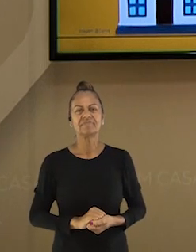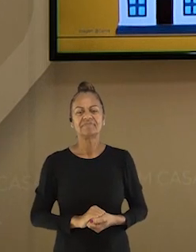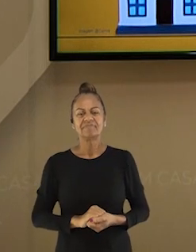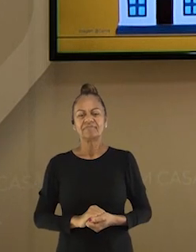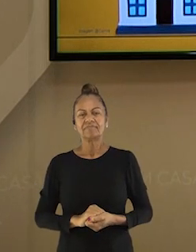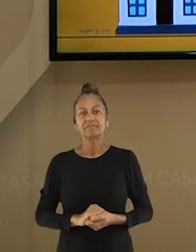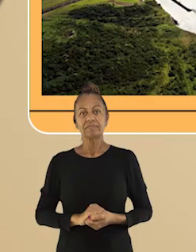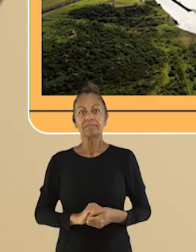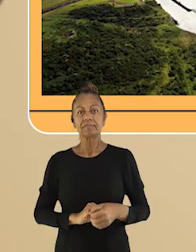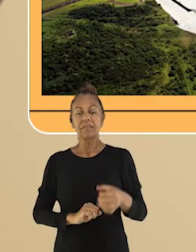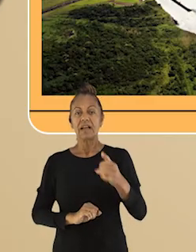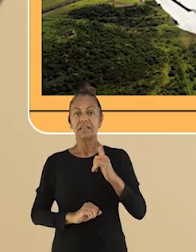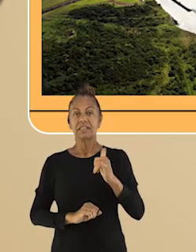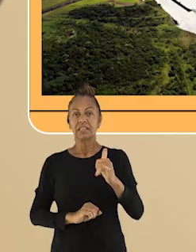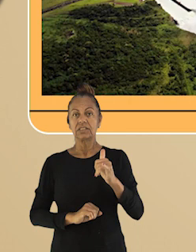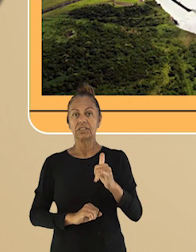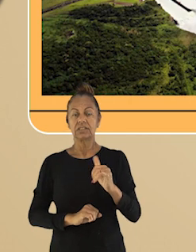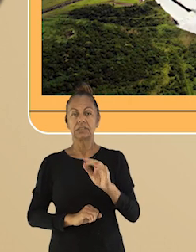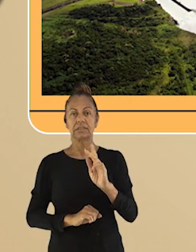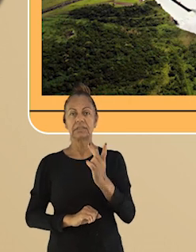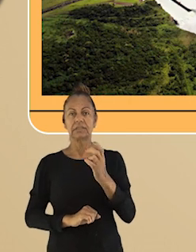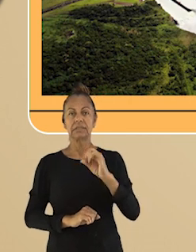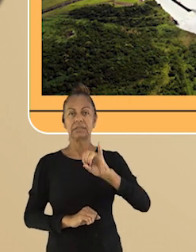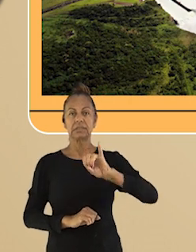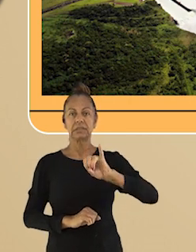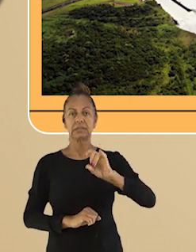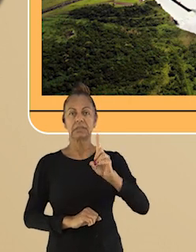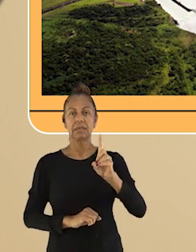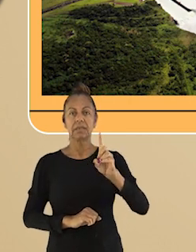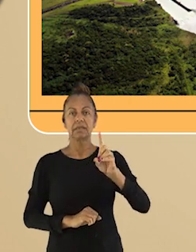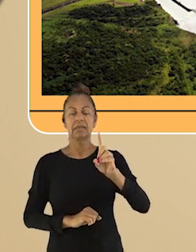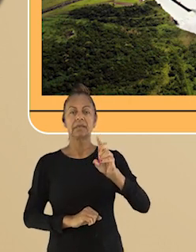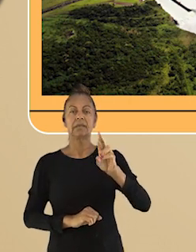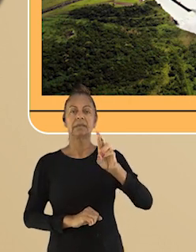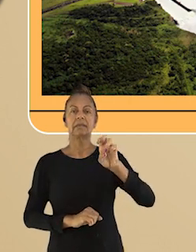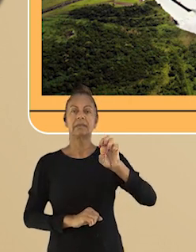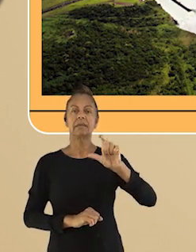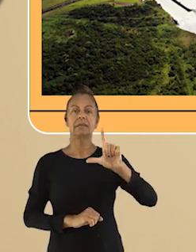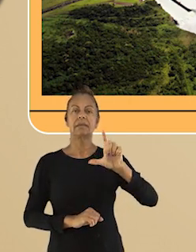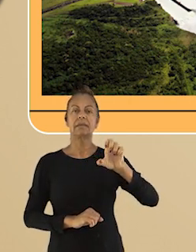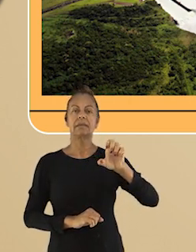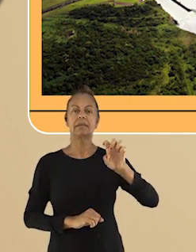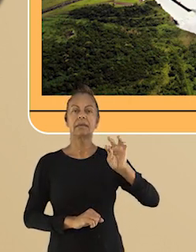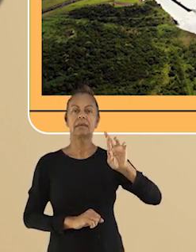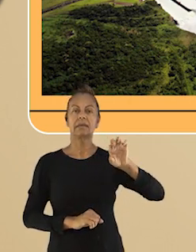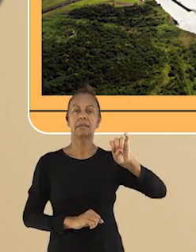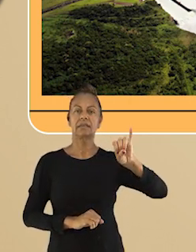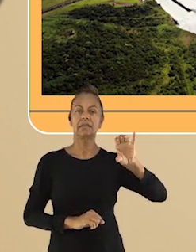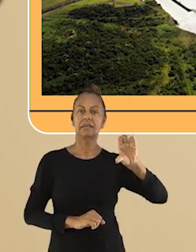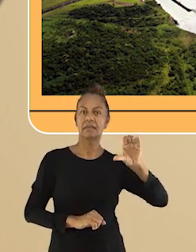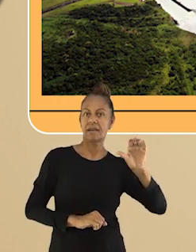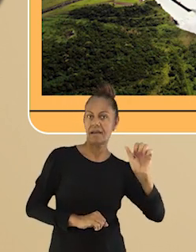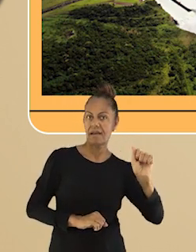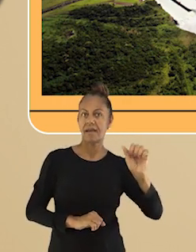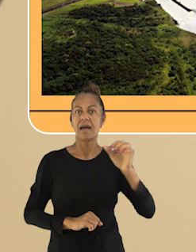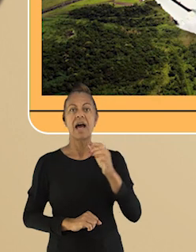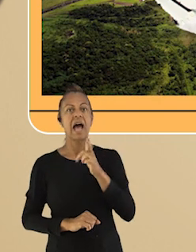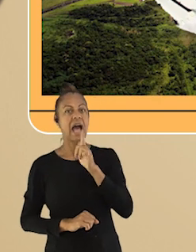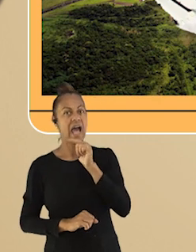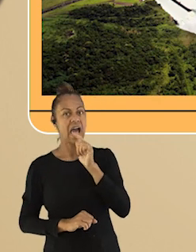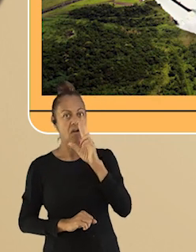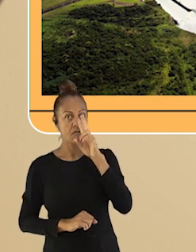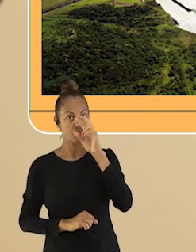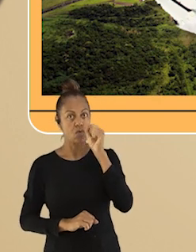população. A energia hidrelétrica é aquela gerada pela força das águas. A maior usina